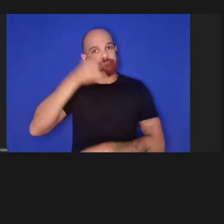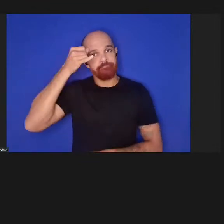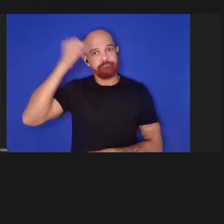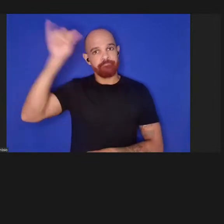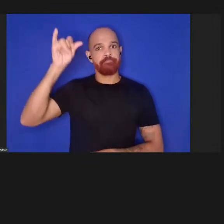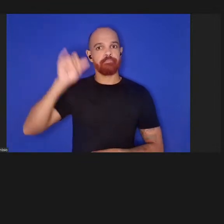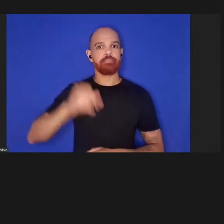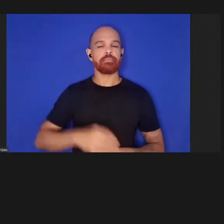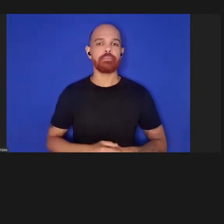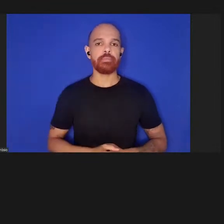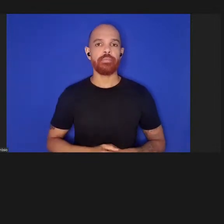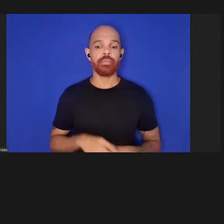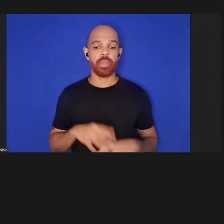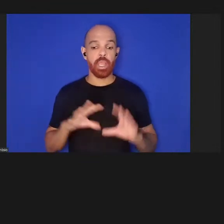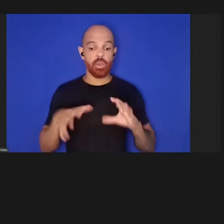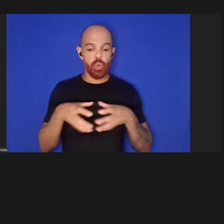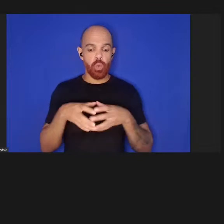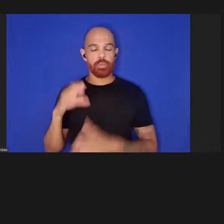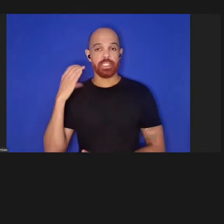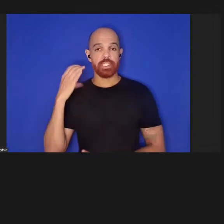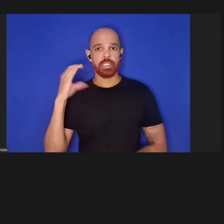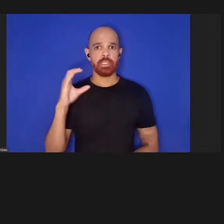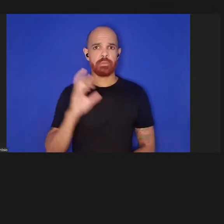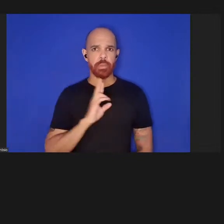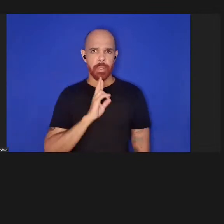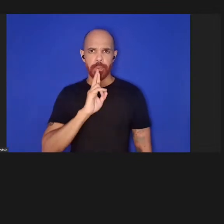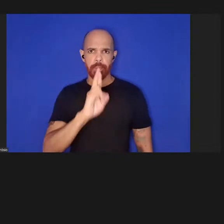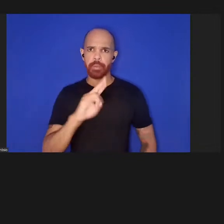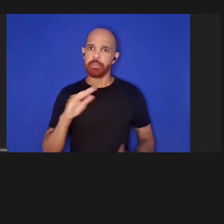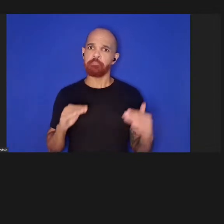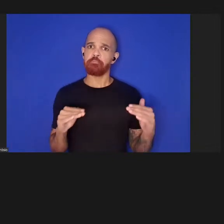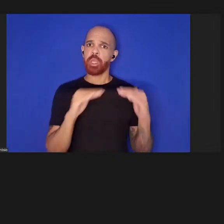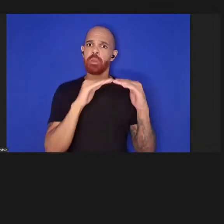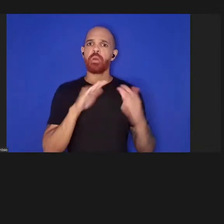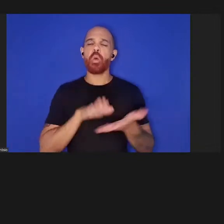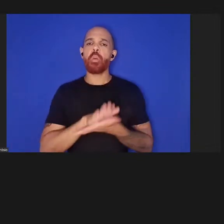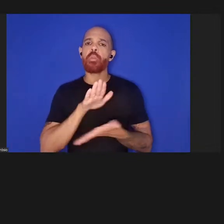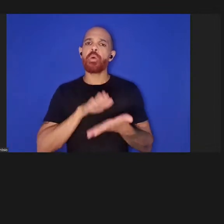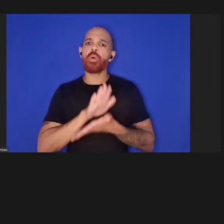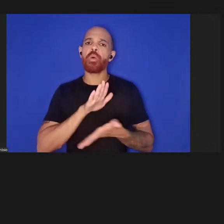científica respondeu de forma correspondente com a publicação